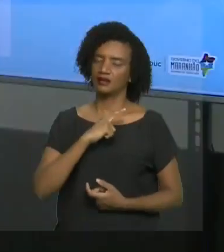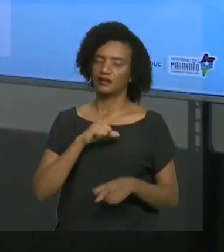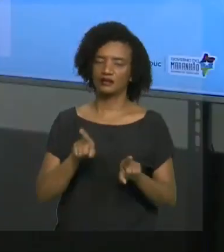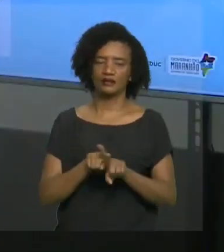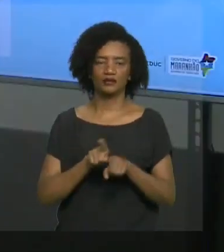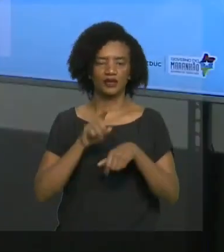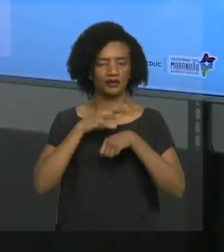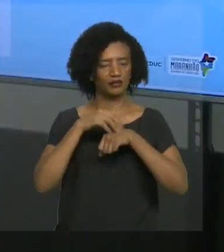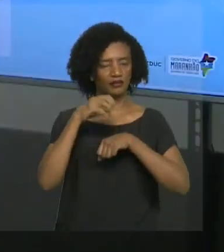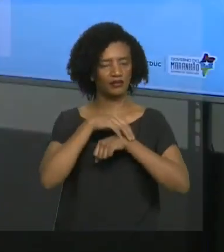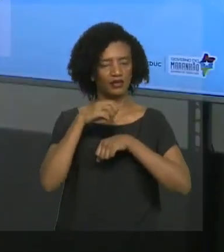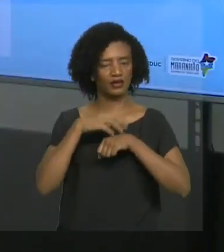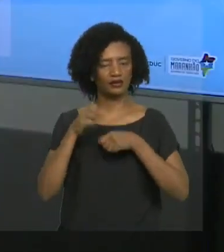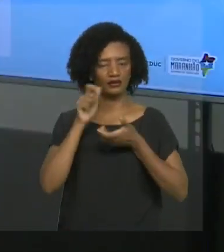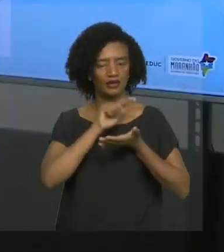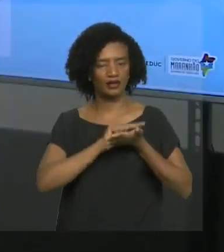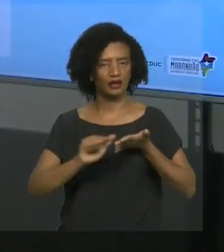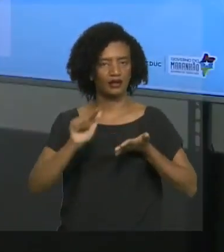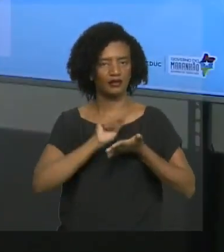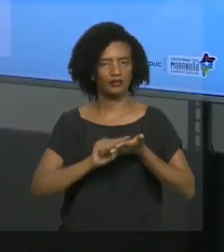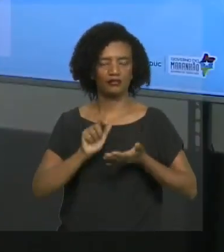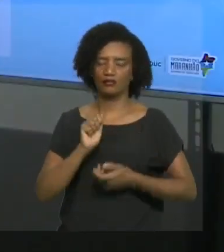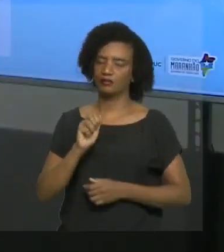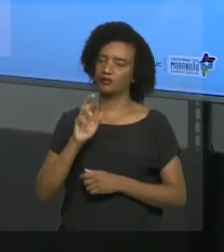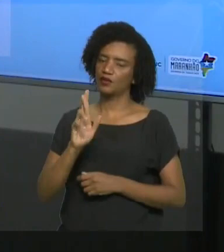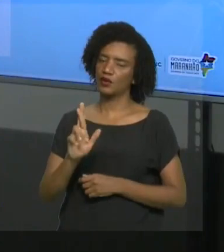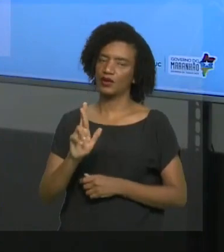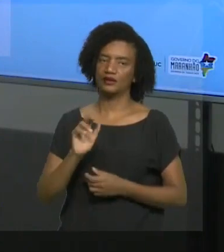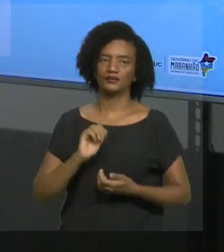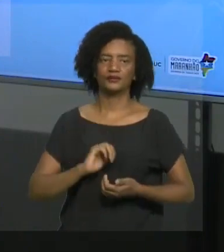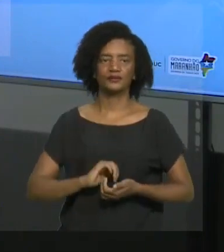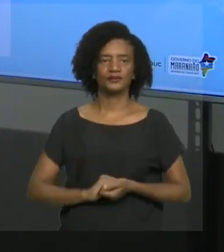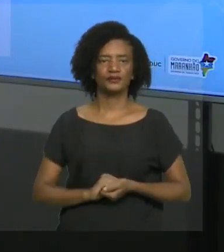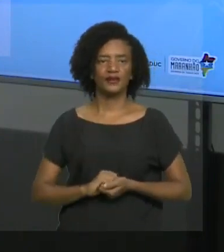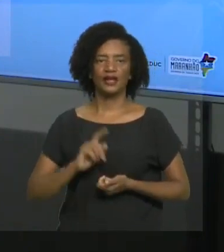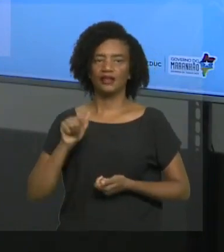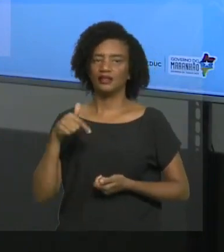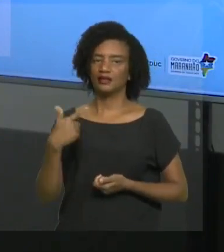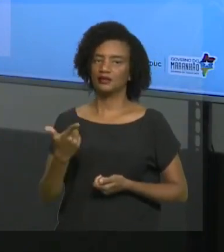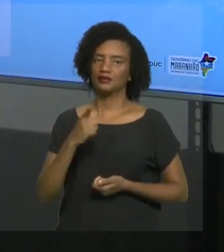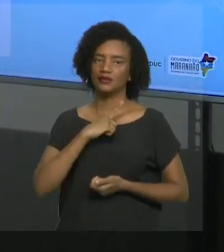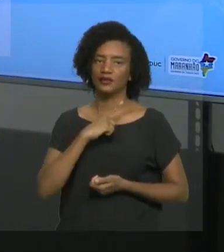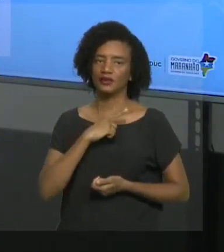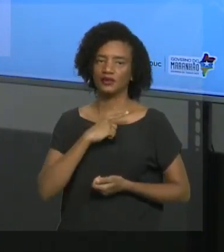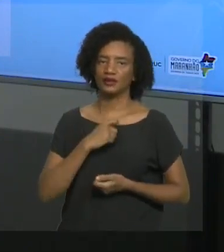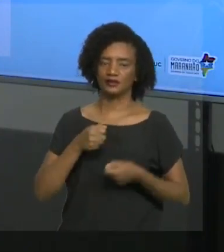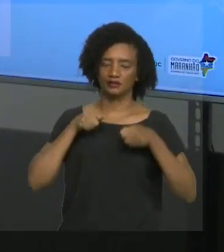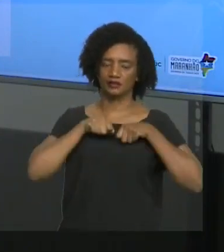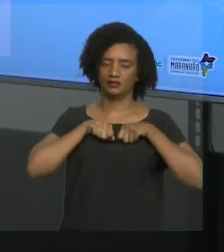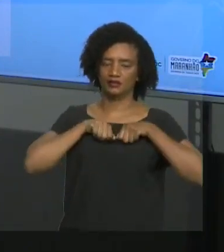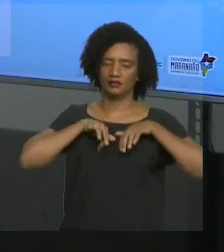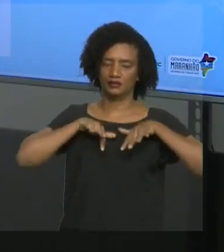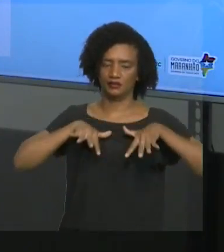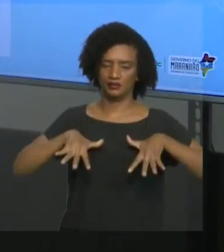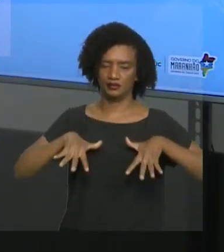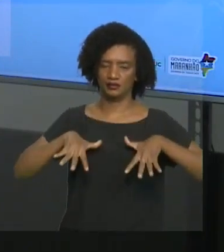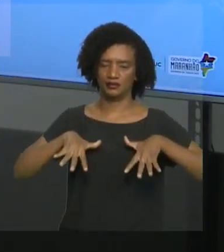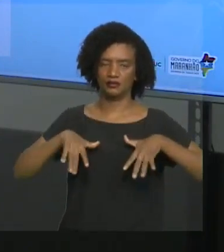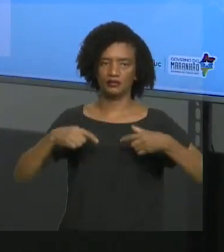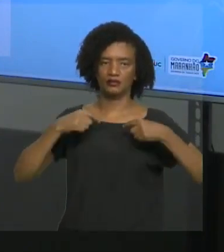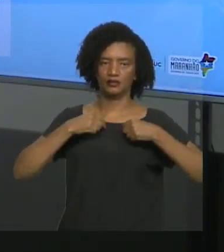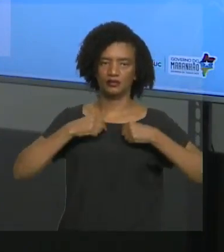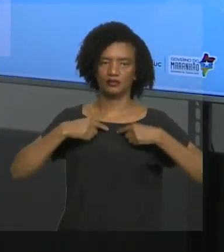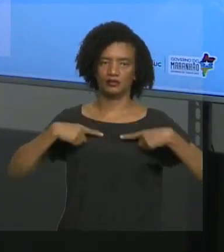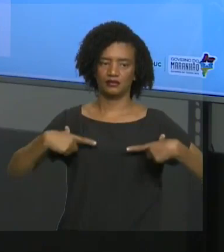bifurca em bronquios, bronquio esquerdo e bronquio direito, onde já começa a penetrar no pulmão. Esses